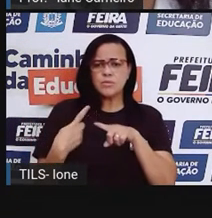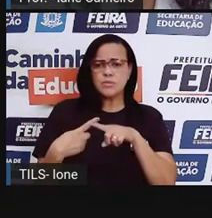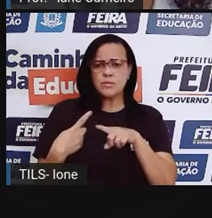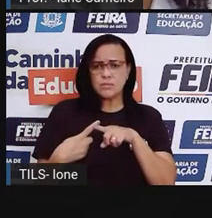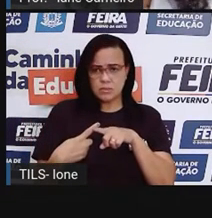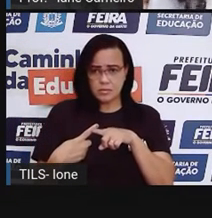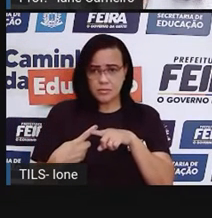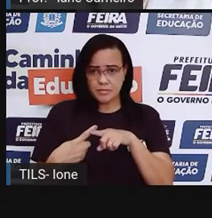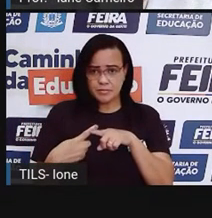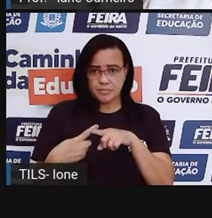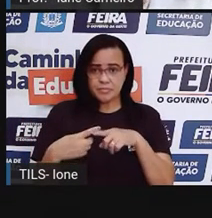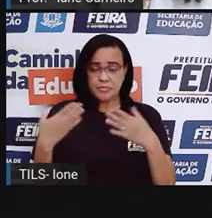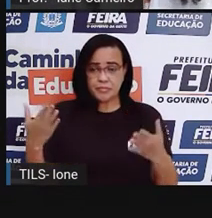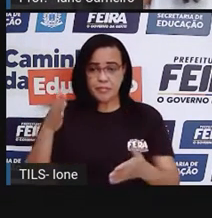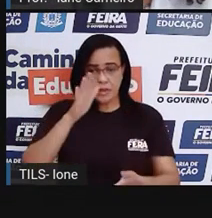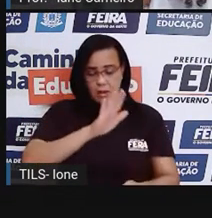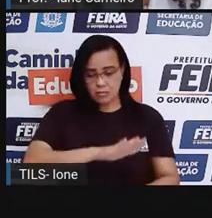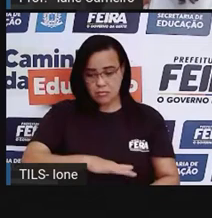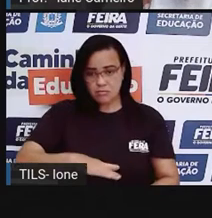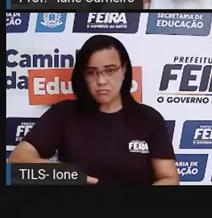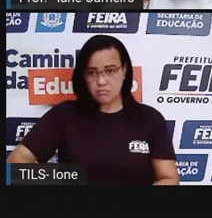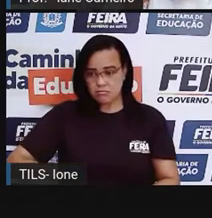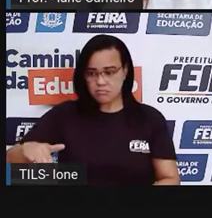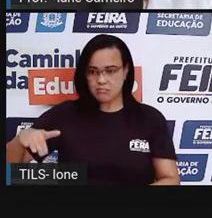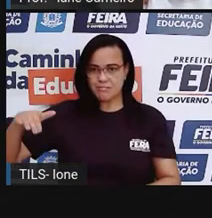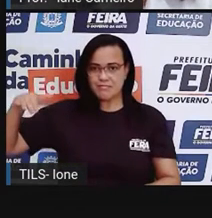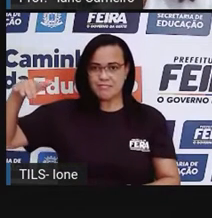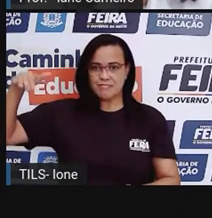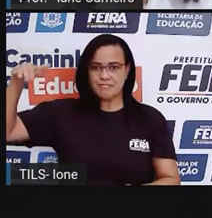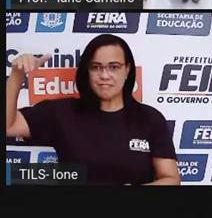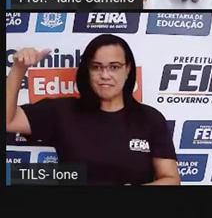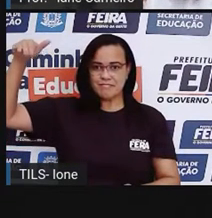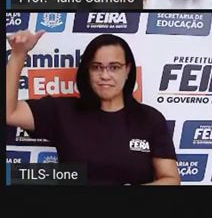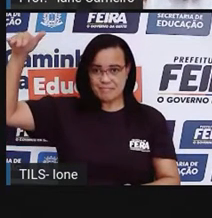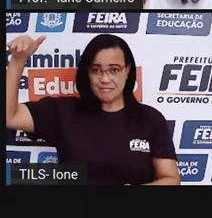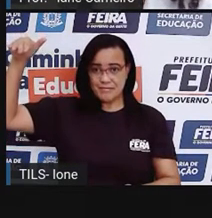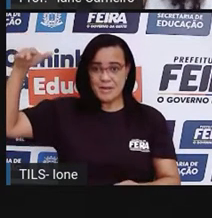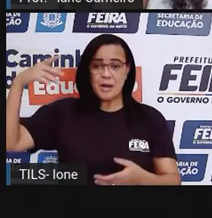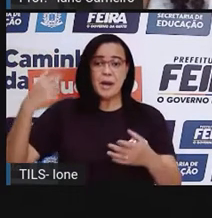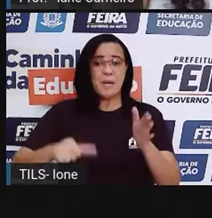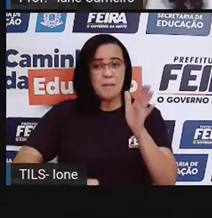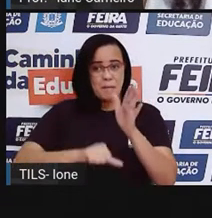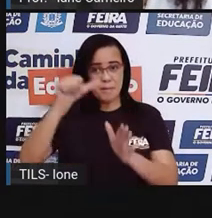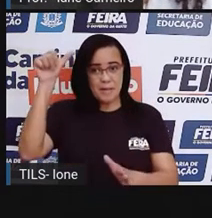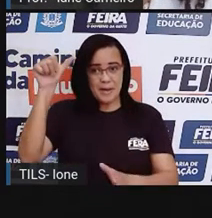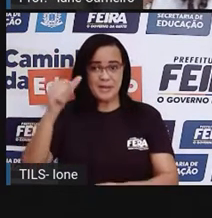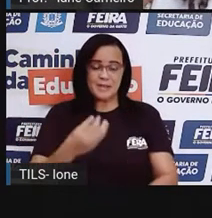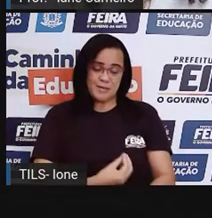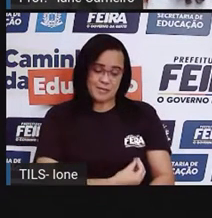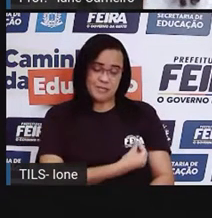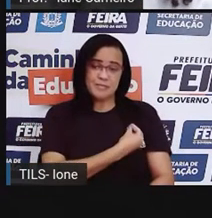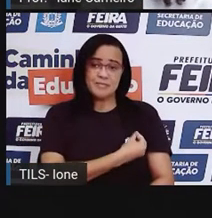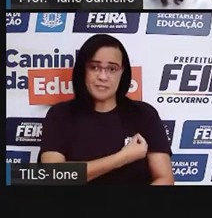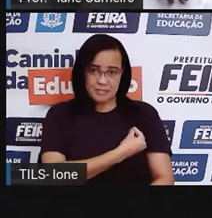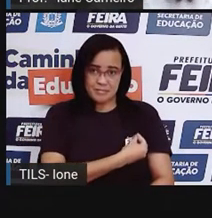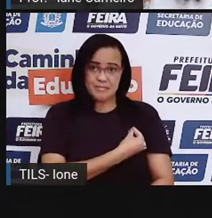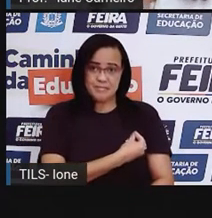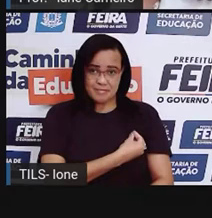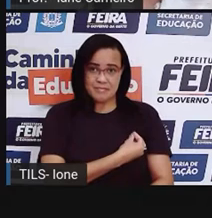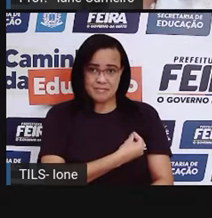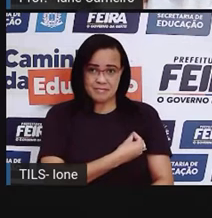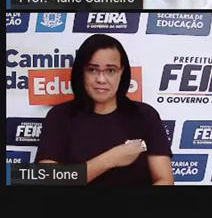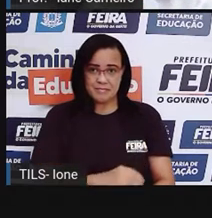você cresça, para que você nasça, primeiro você tem que ter um direito de viver. Então, esse é um direito que as crianças têm. E para isso,